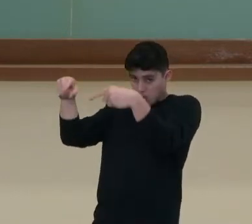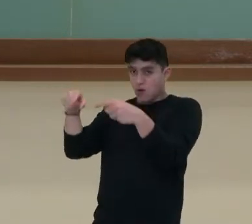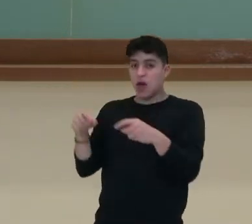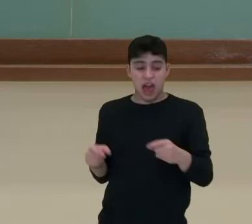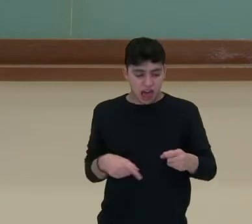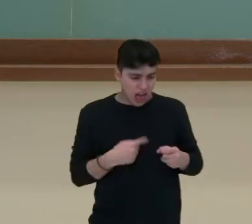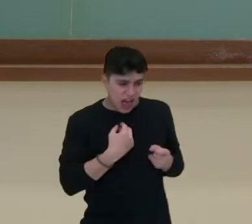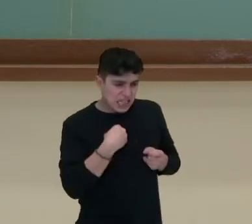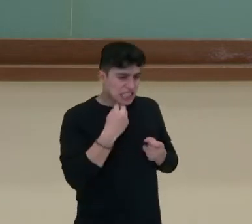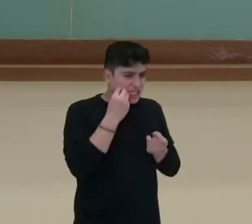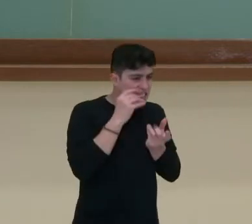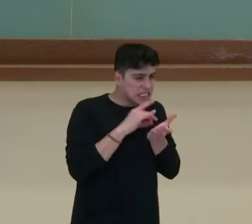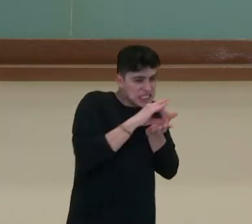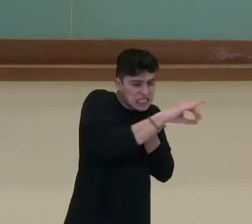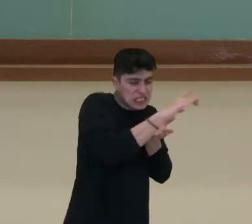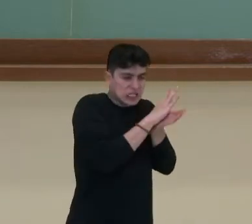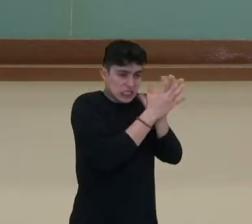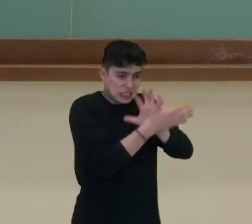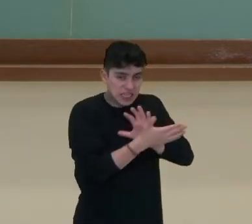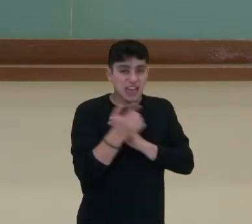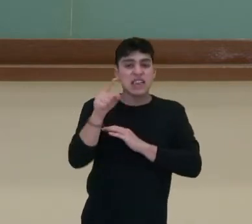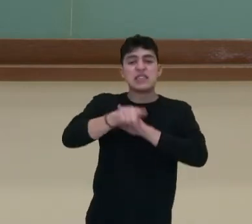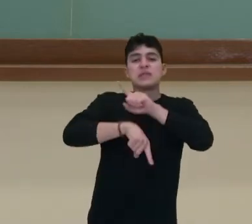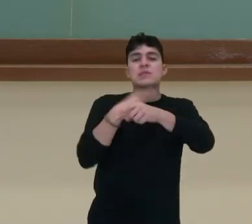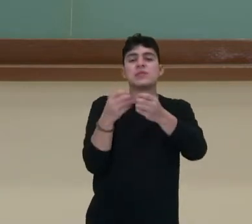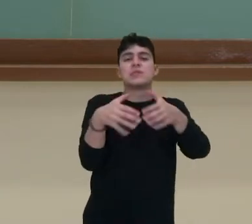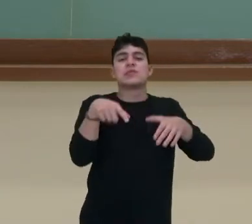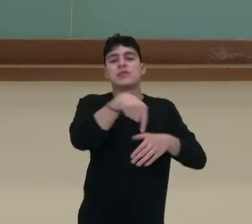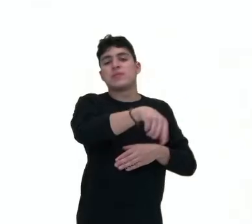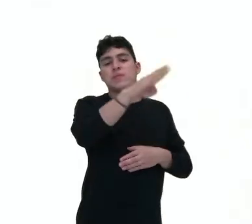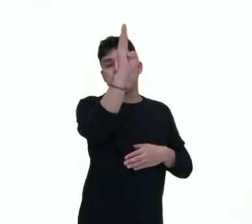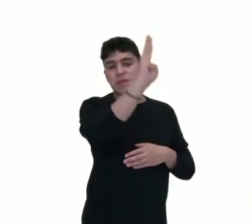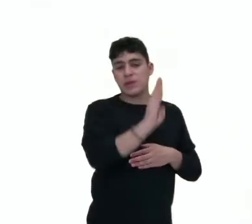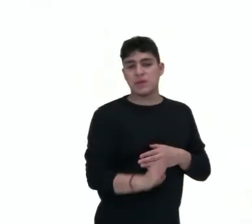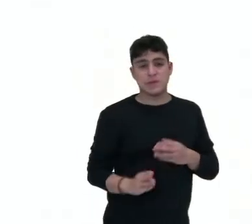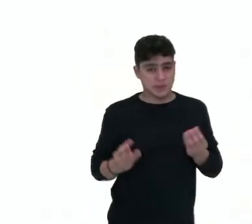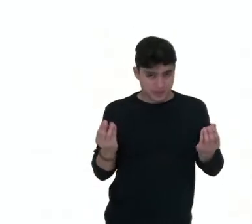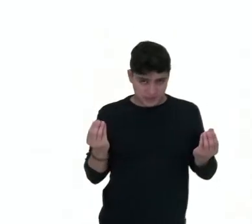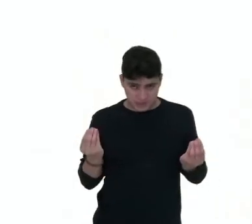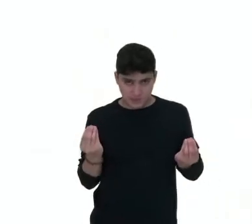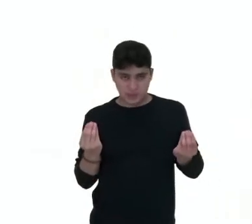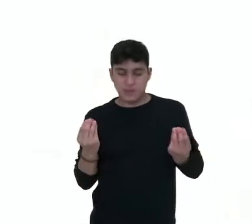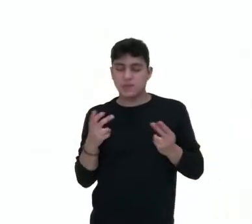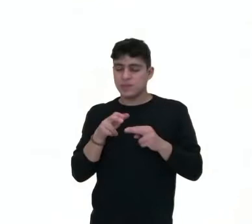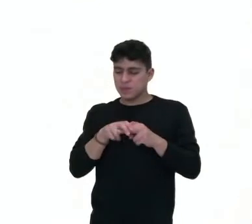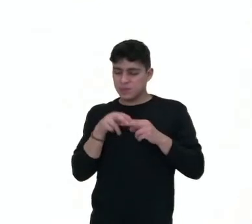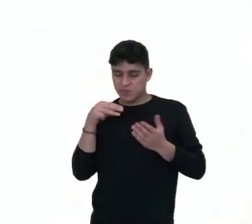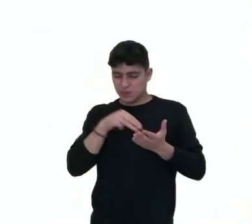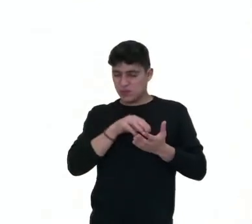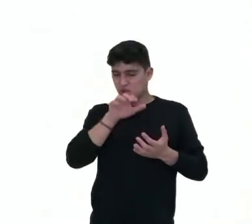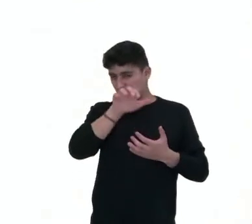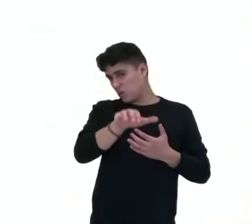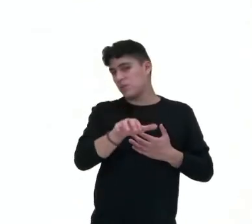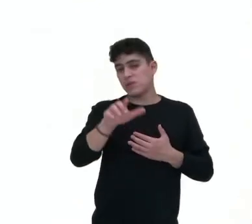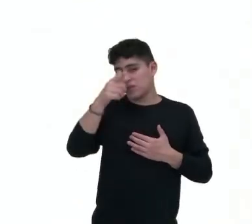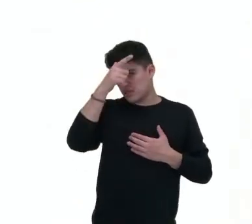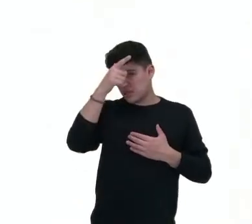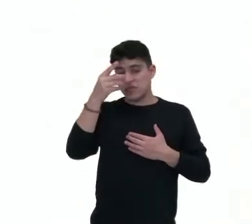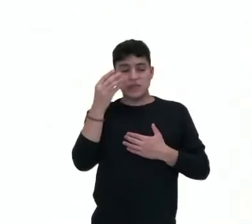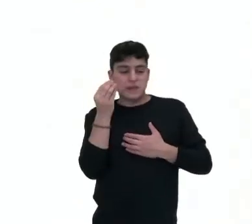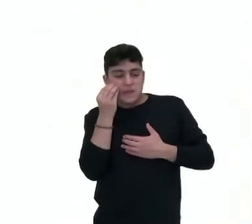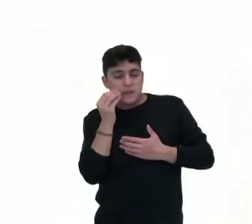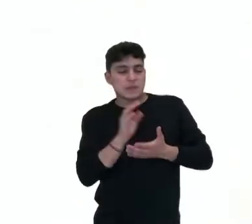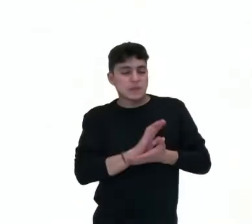outro e isso atinge diretamente o Brasil? Então através disso aí a Alemanha procurou afundar alguns